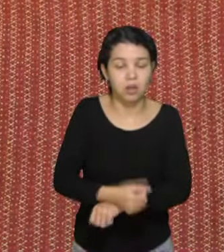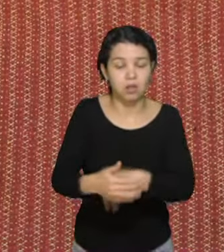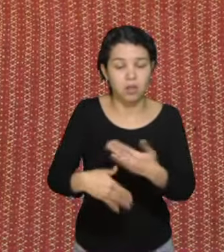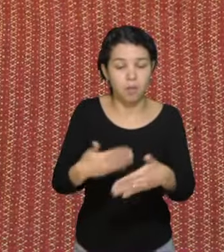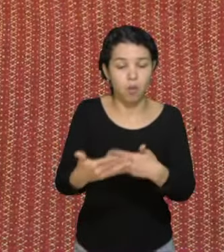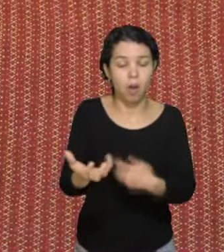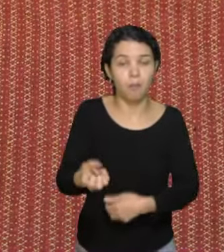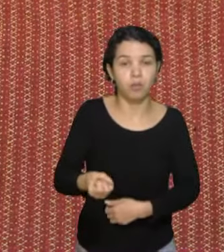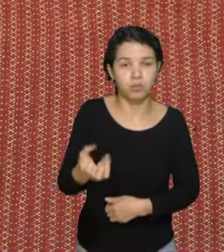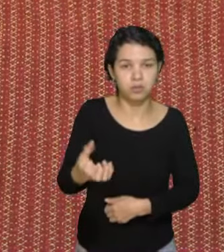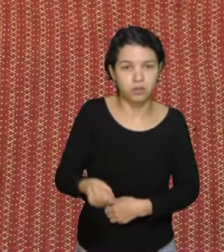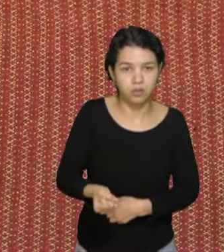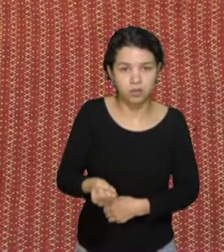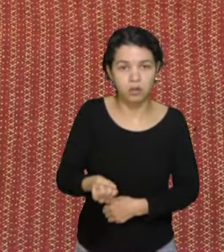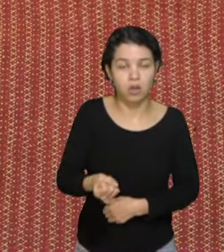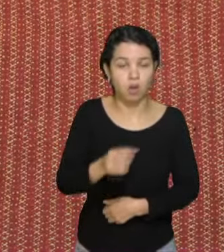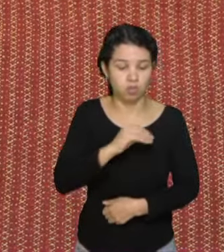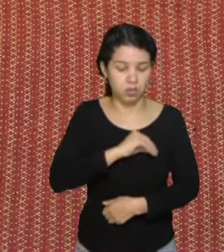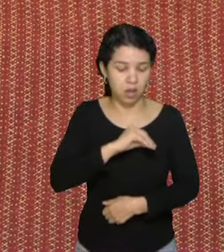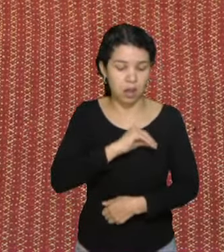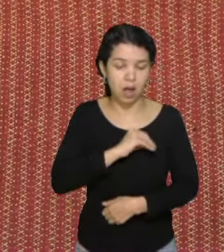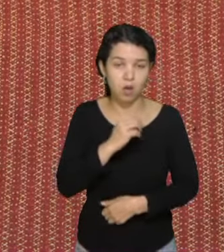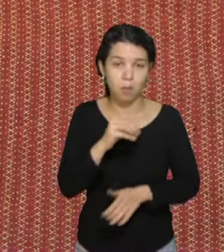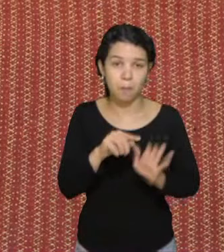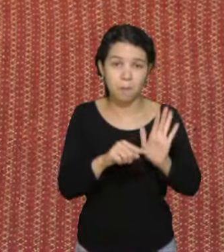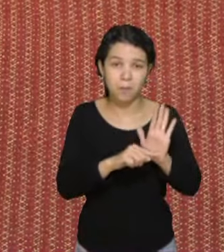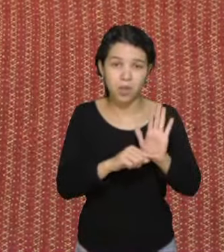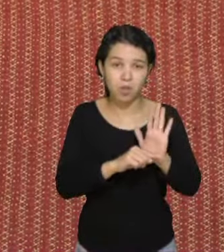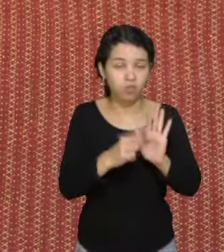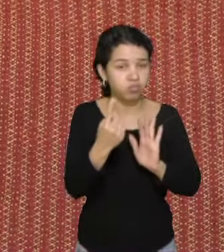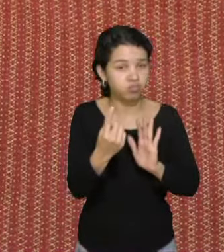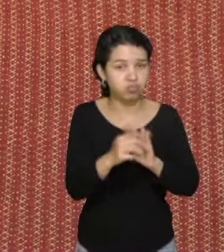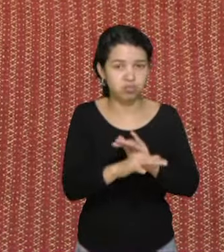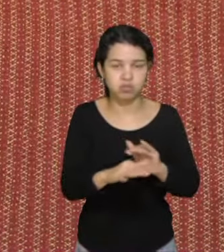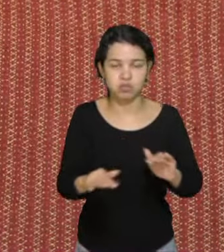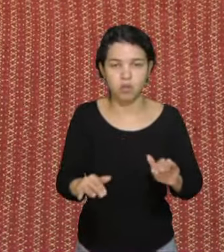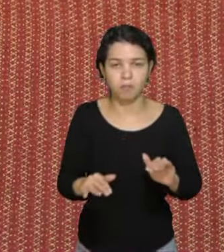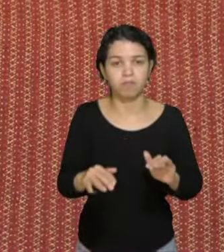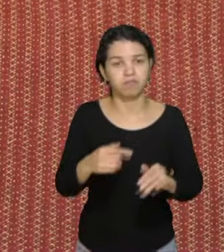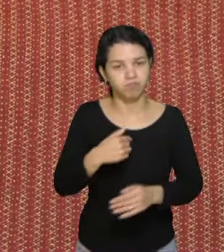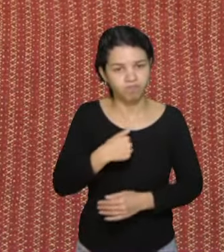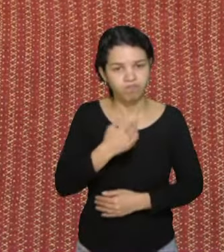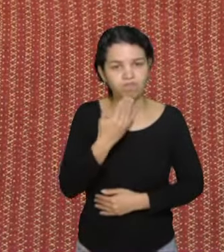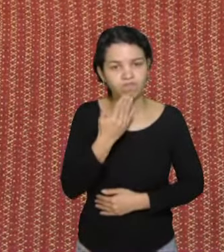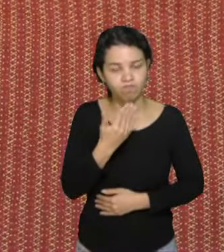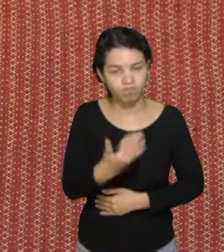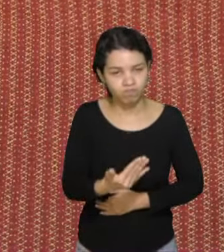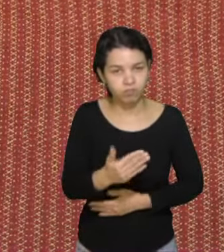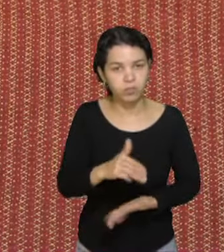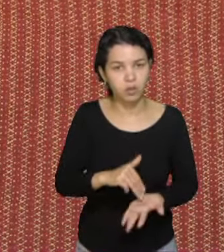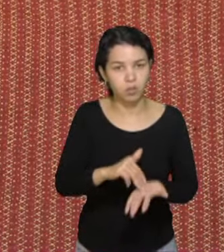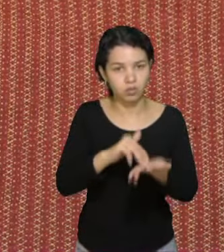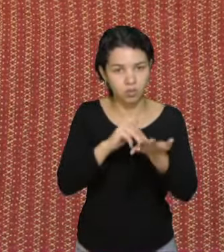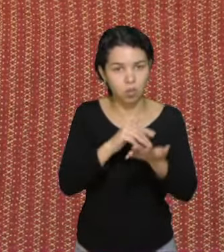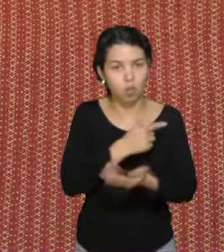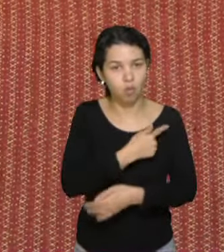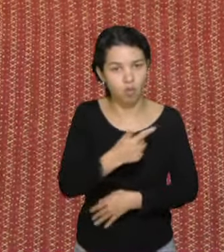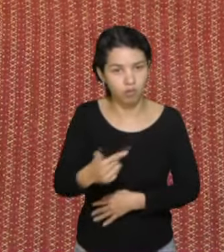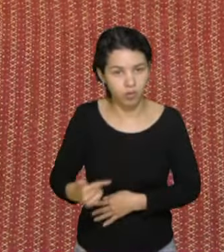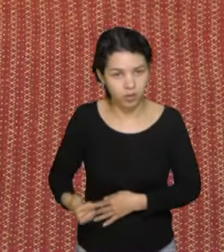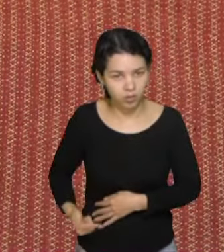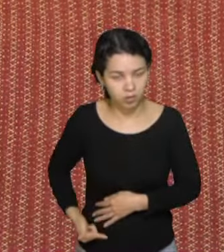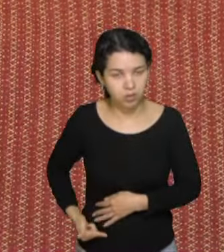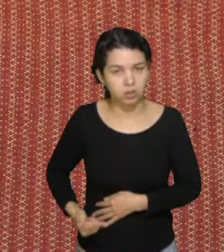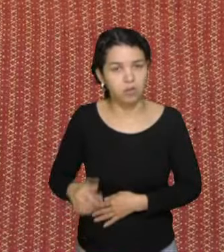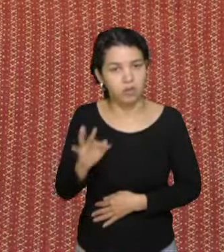um salário mínimo somente. Esse é o meu pedido, através dessa moção, para que o governo federal, ele se